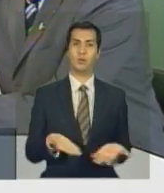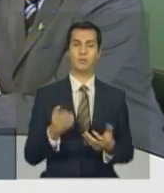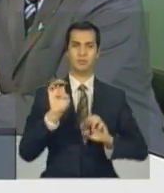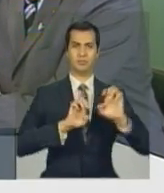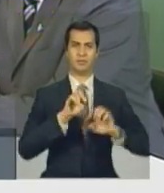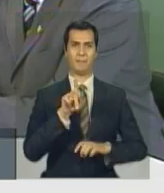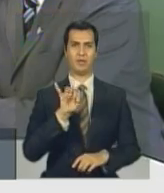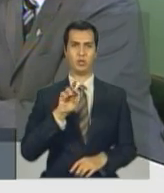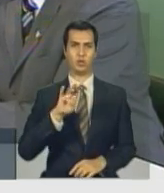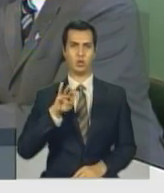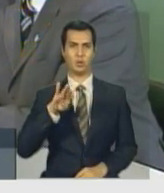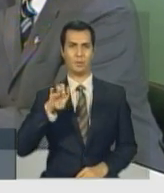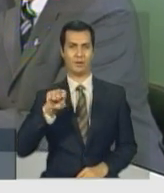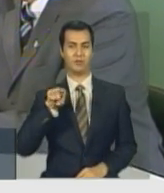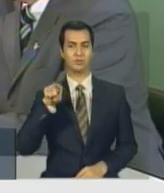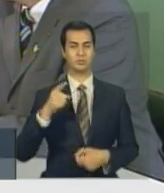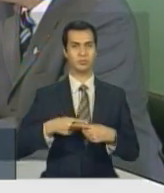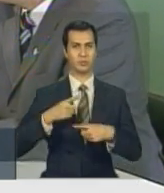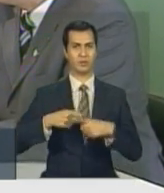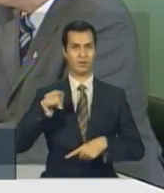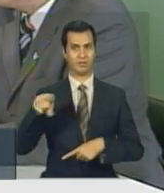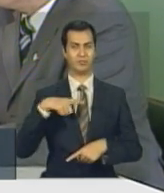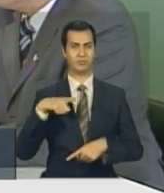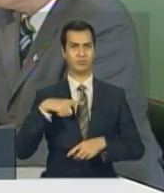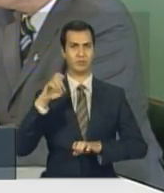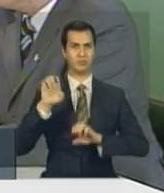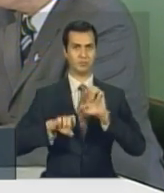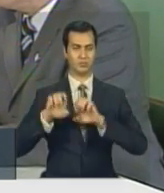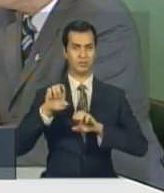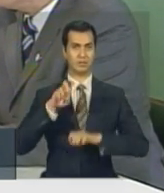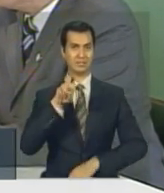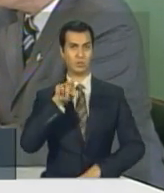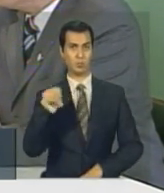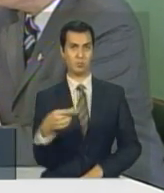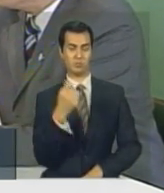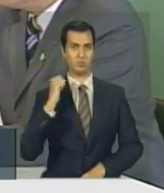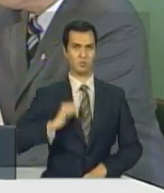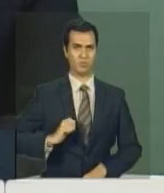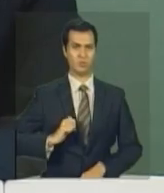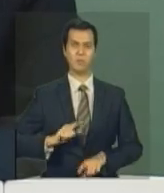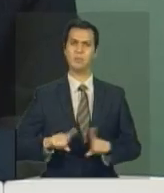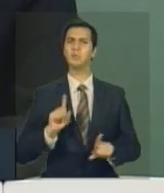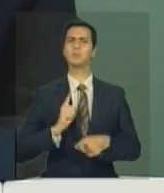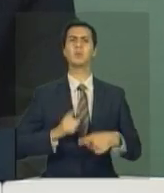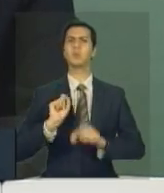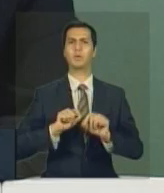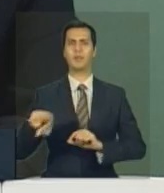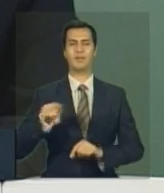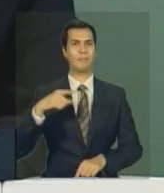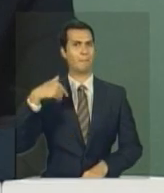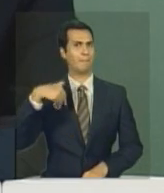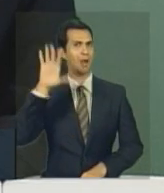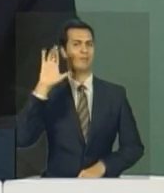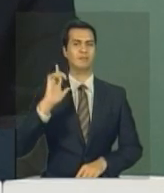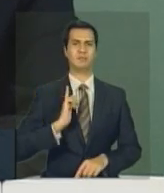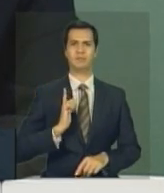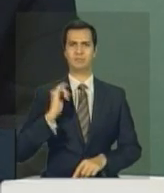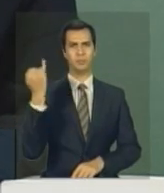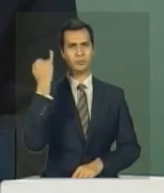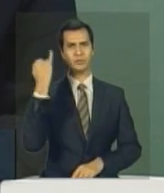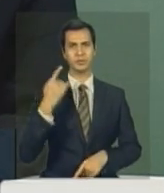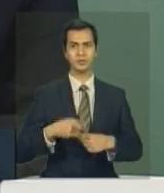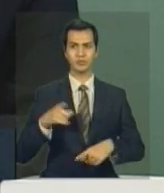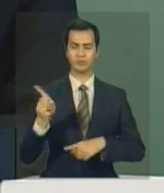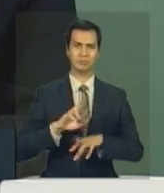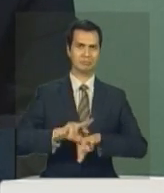empresa estatal, é porque é uma empresa industrial do país com o maior programa de investimentos no Brasil. Por isso que ela tem peso destacado.